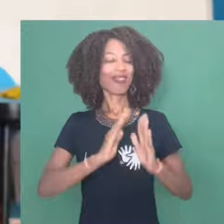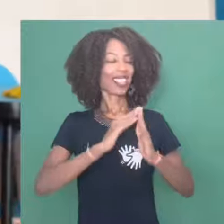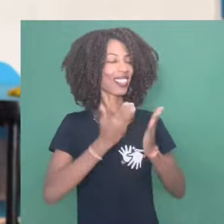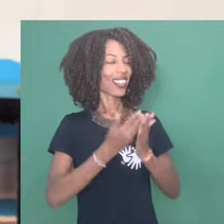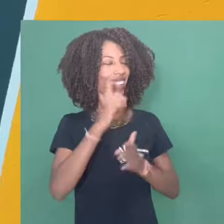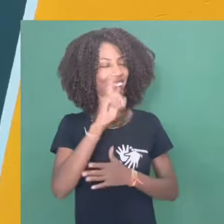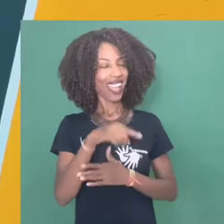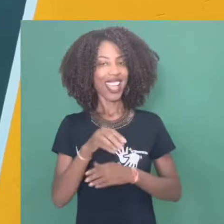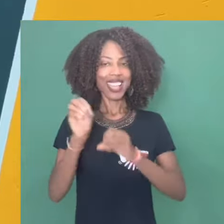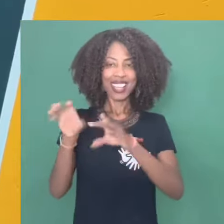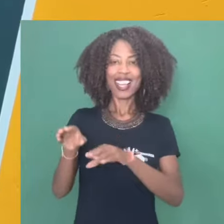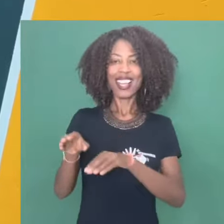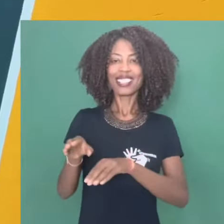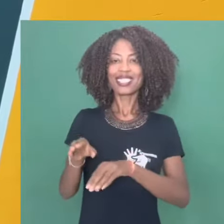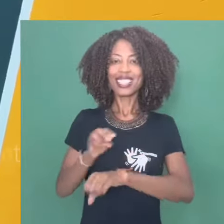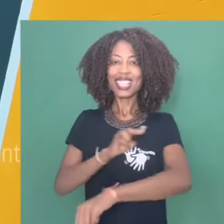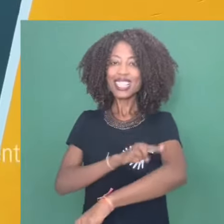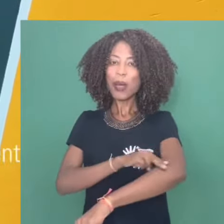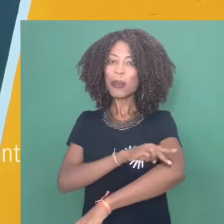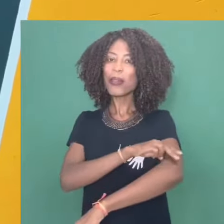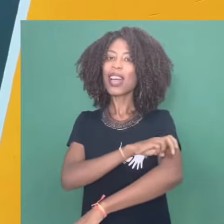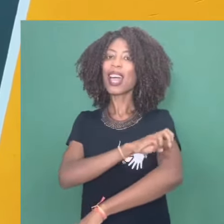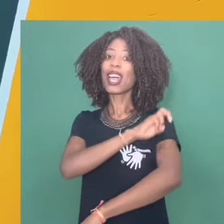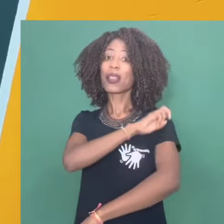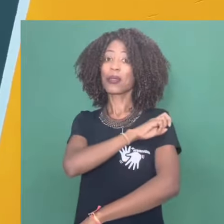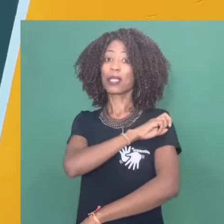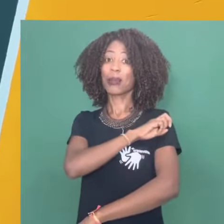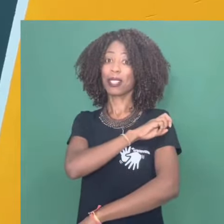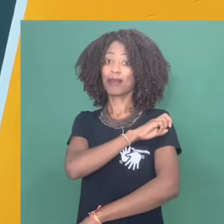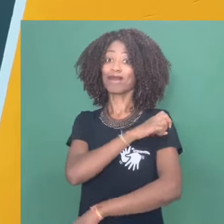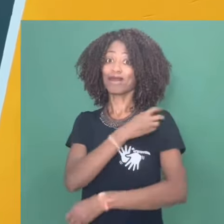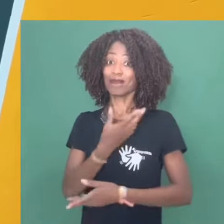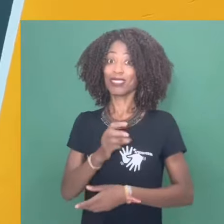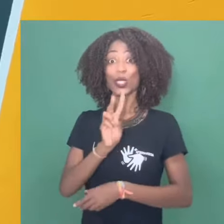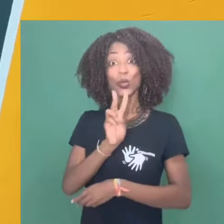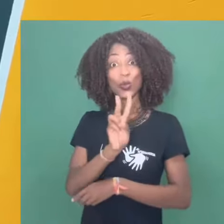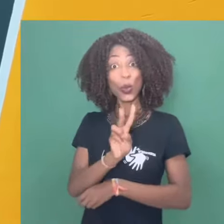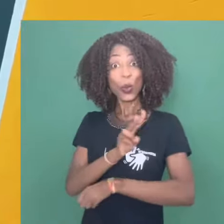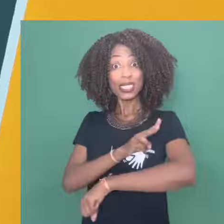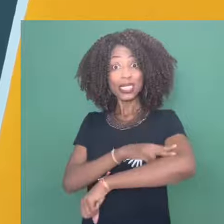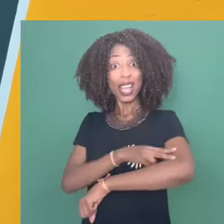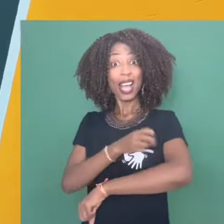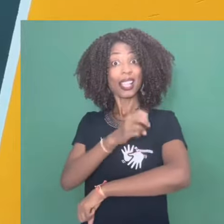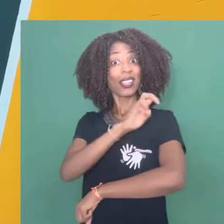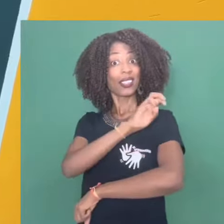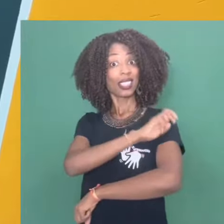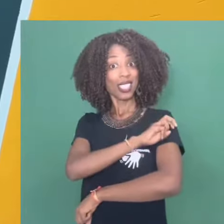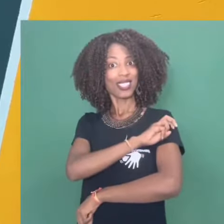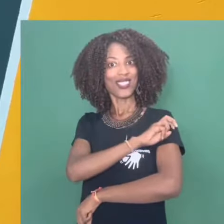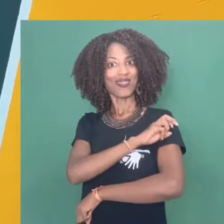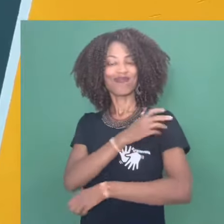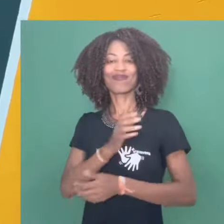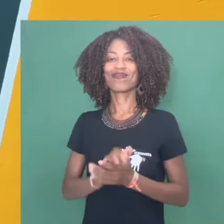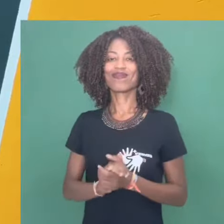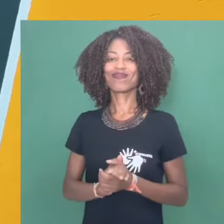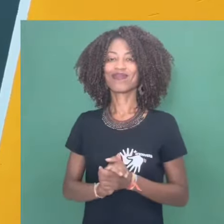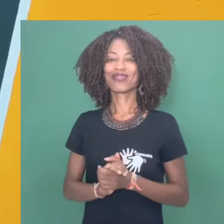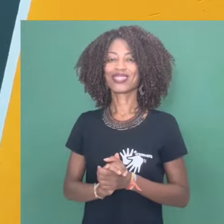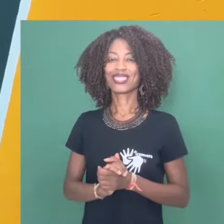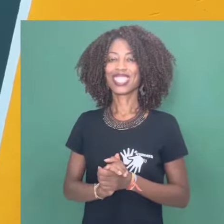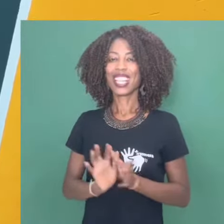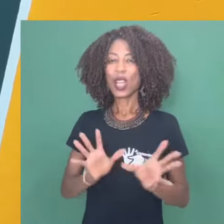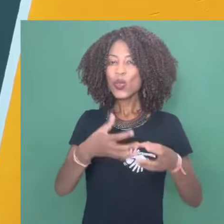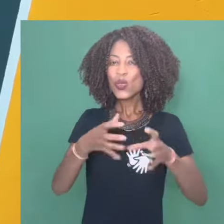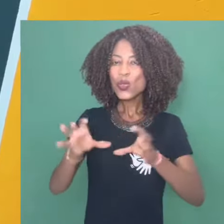escola de educação infantil e ensino fundamental, que vai do grupo 2 ao quinto ano do fundamental. Cada